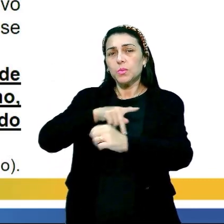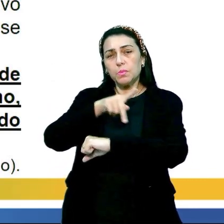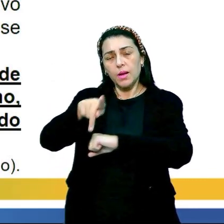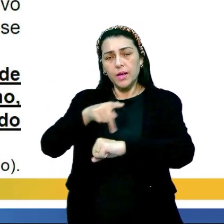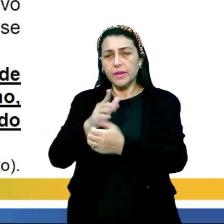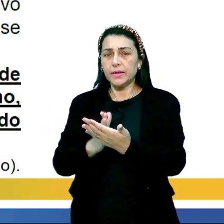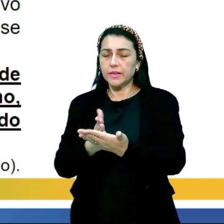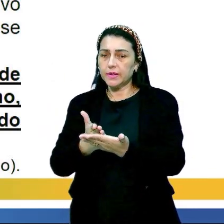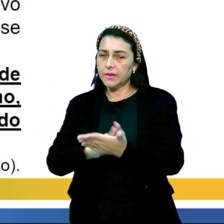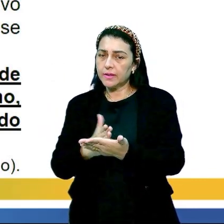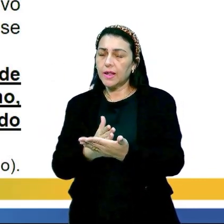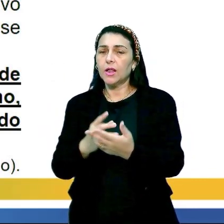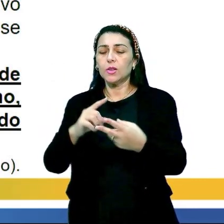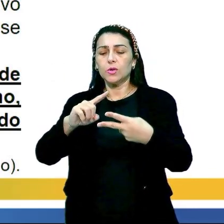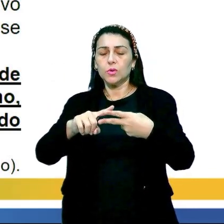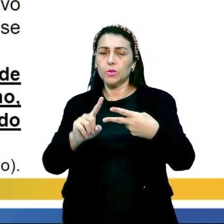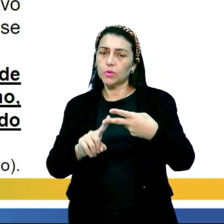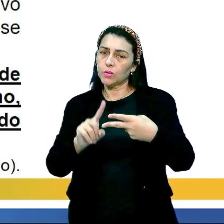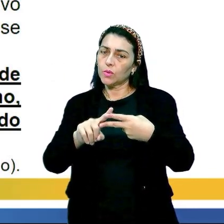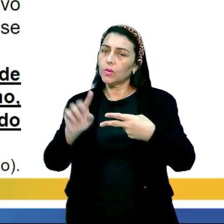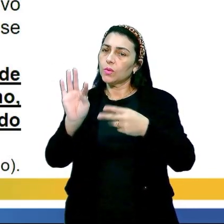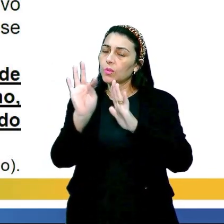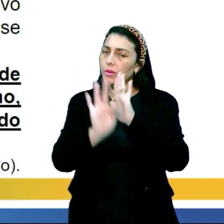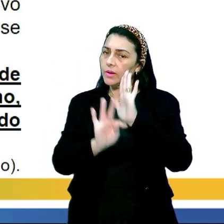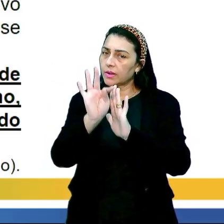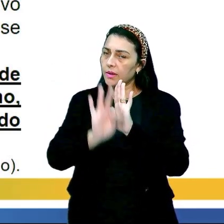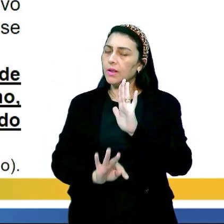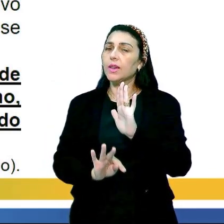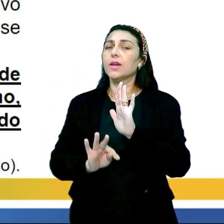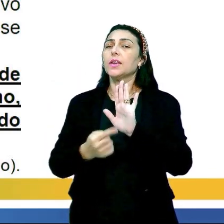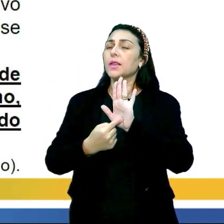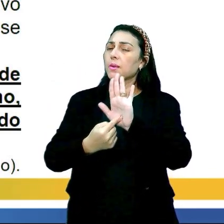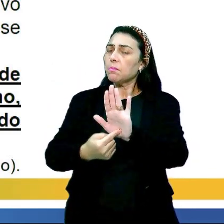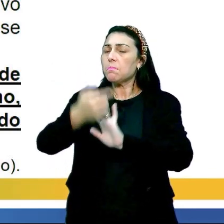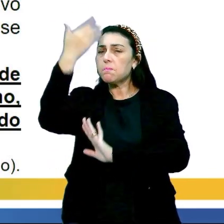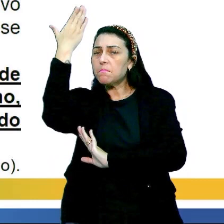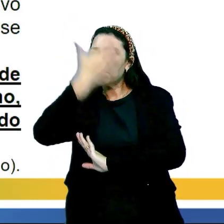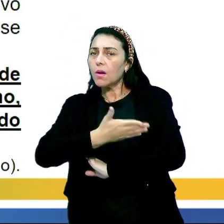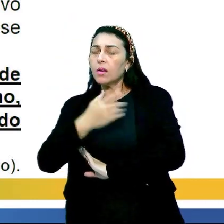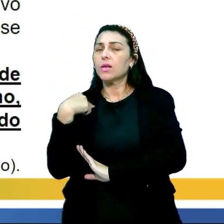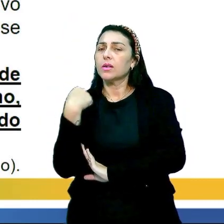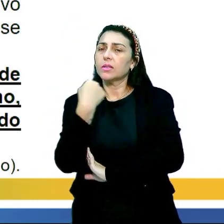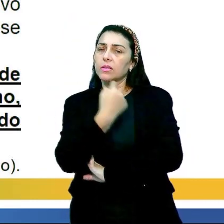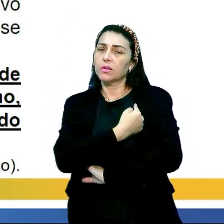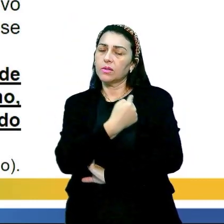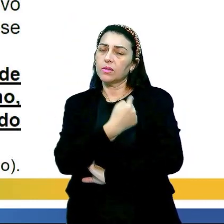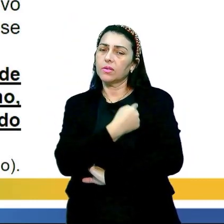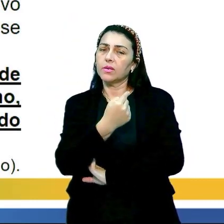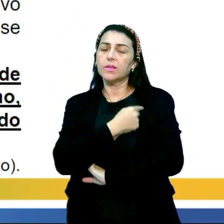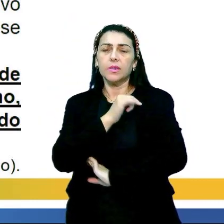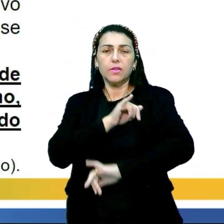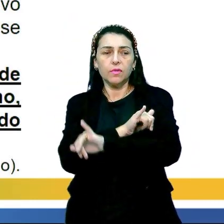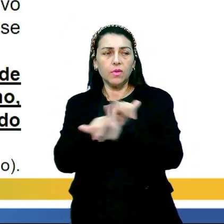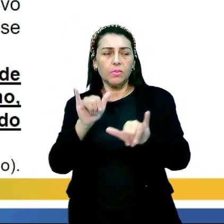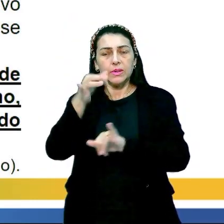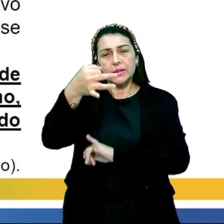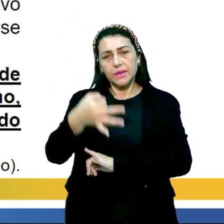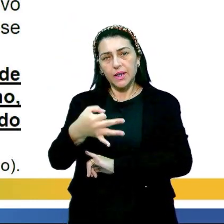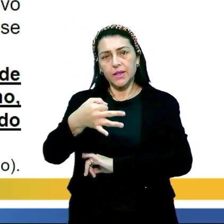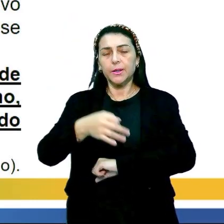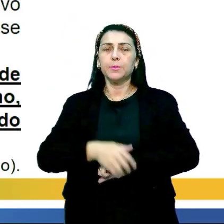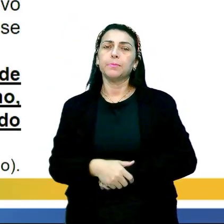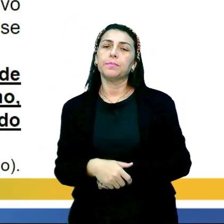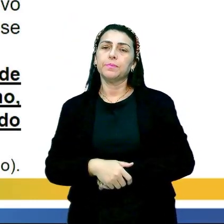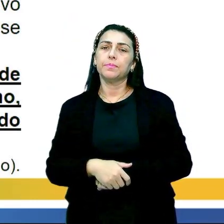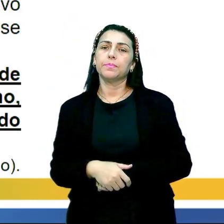país. Então, aí, dois fragmentos do texto que ratificam, né? Essa nossa informação aqui, né? Que nós